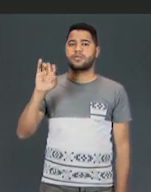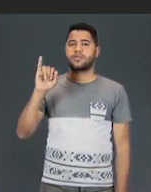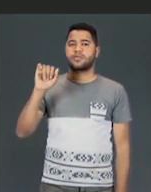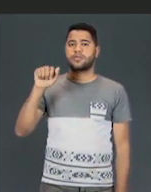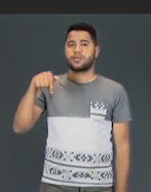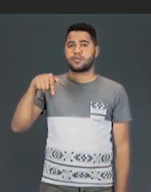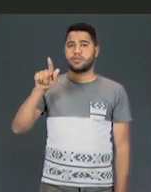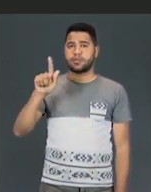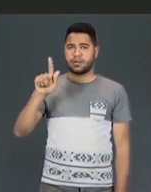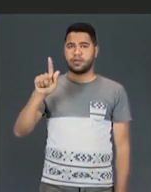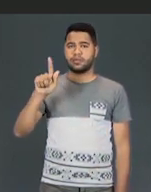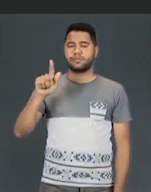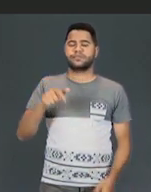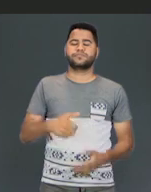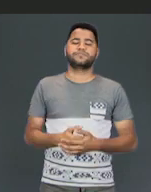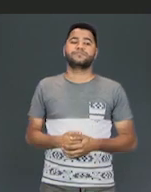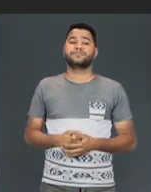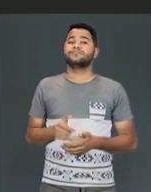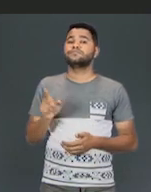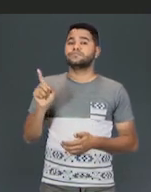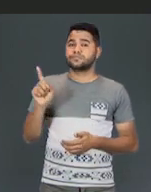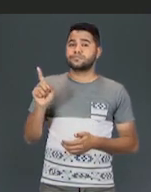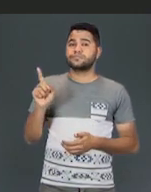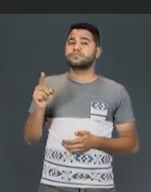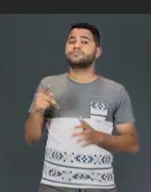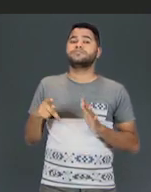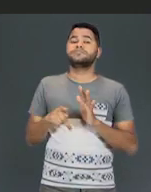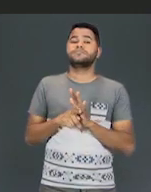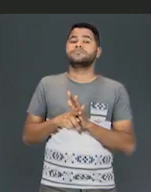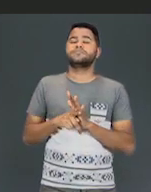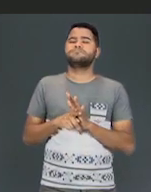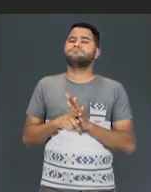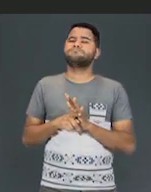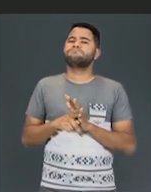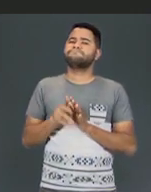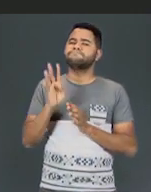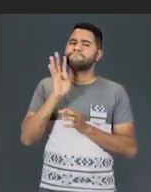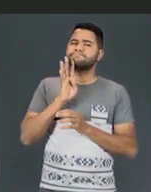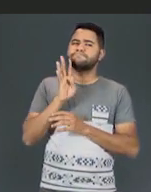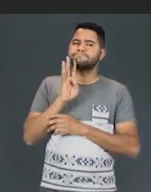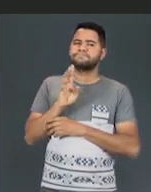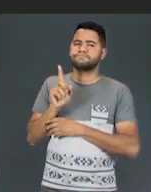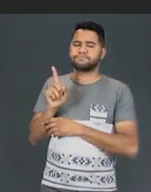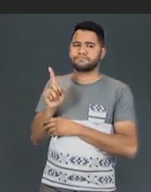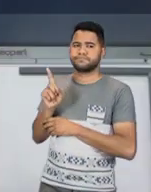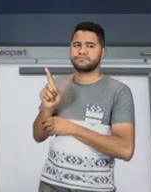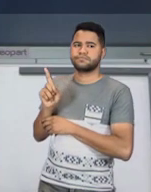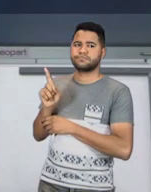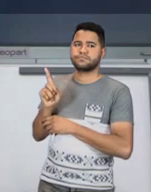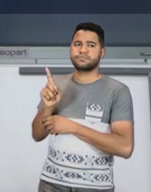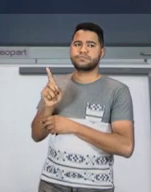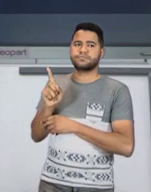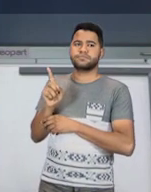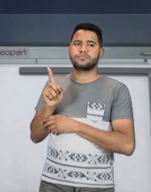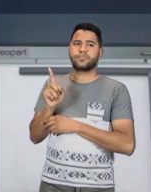Drawing, desenho. Então, essa arte do desenho. Olha que legal. Essa obra do artista Odilon Forkini